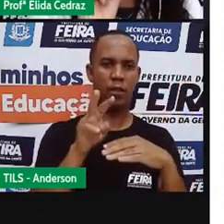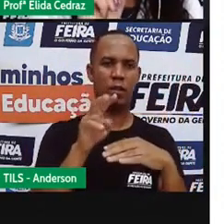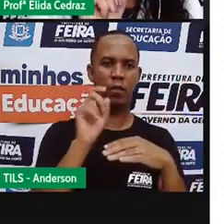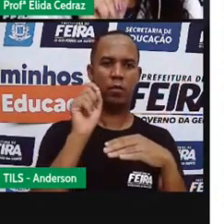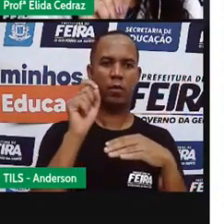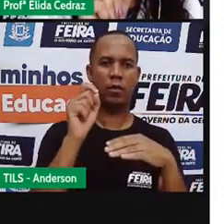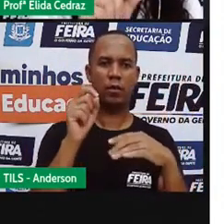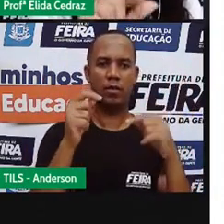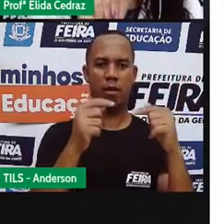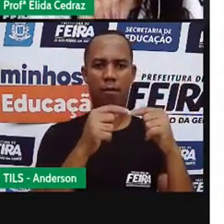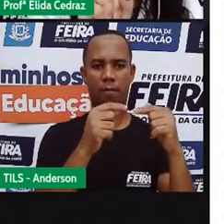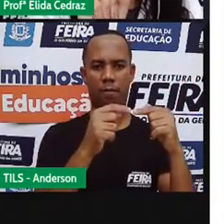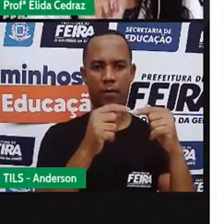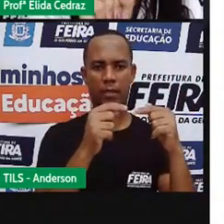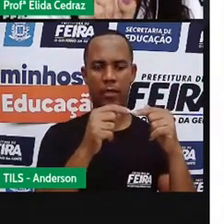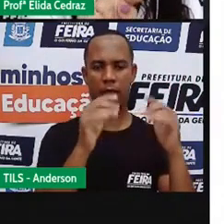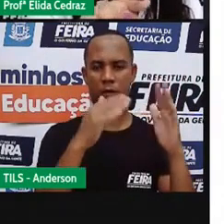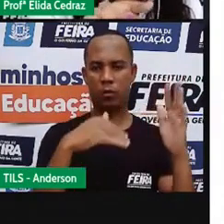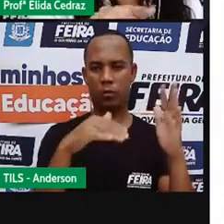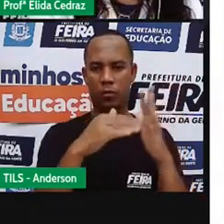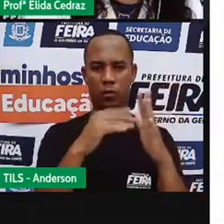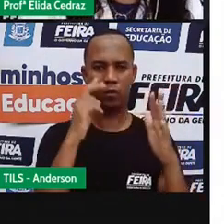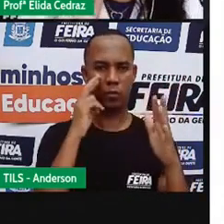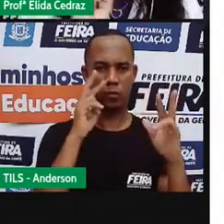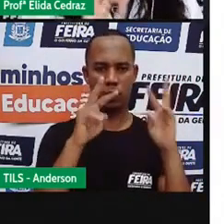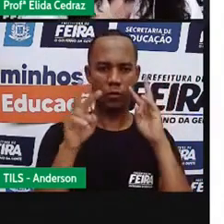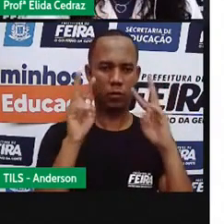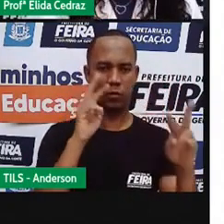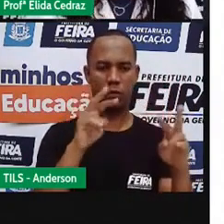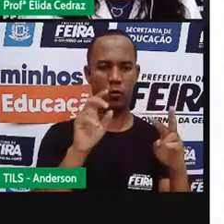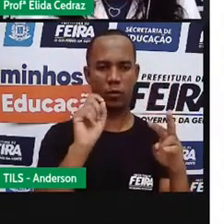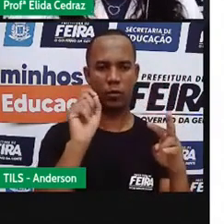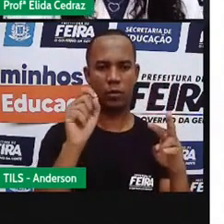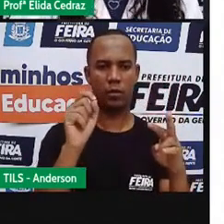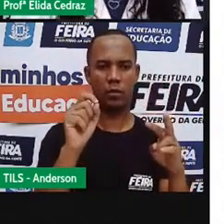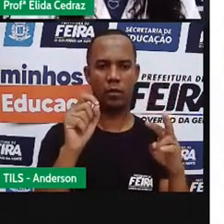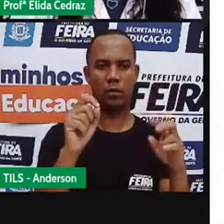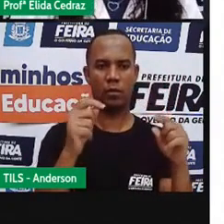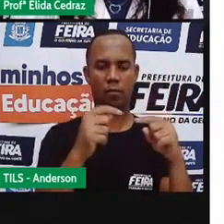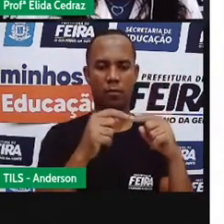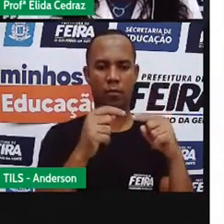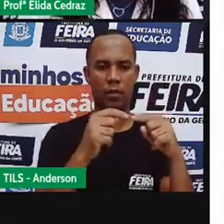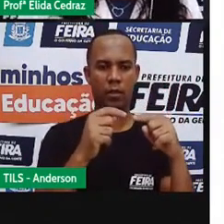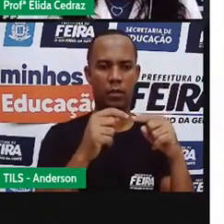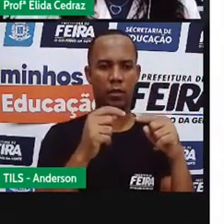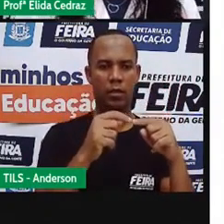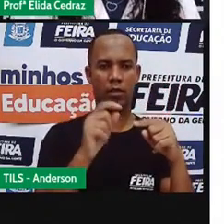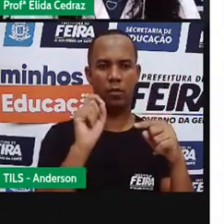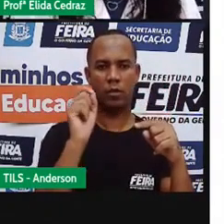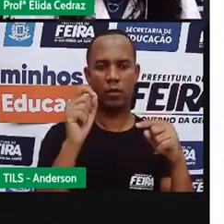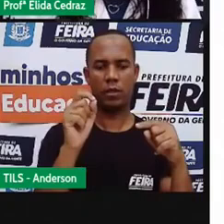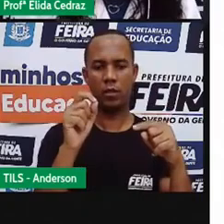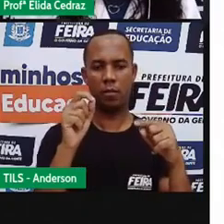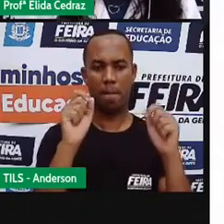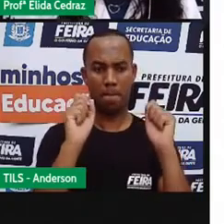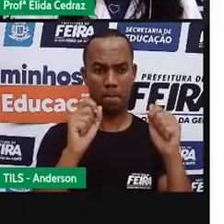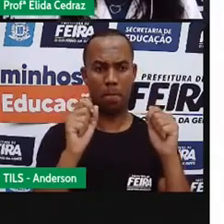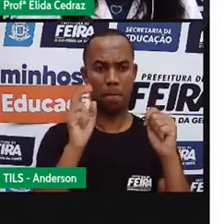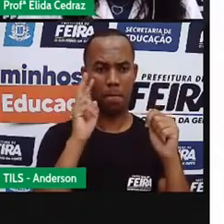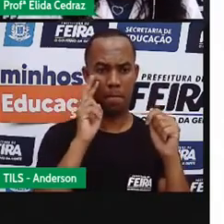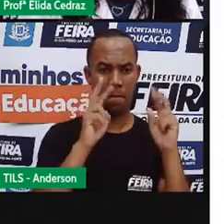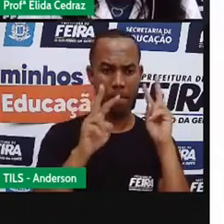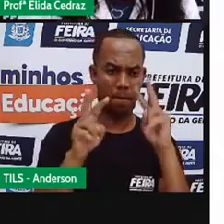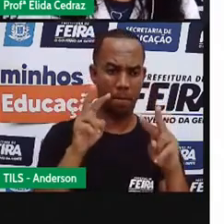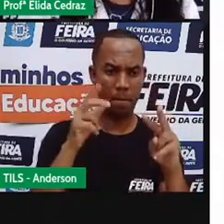dos objetos e dos materiais, se chama transparência. É a propriedade que os materiais e os objetos possuem